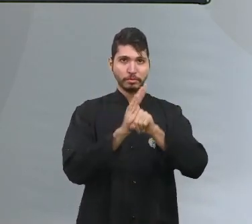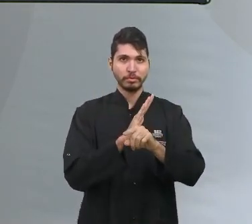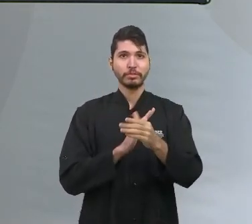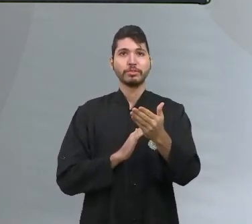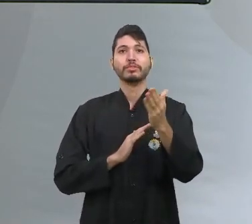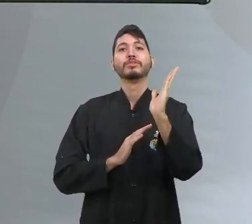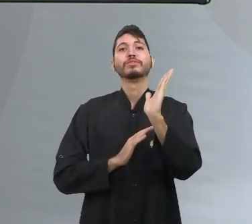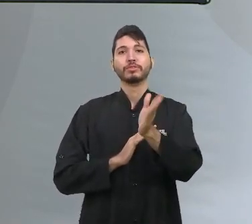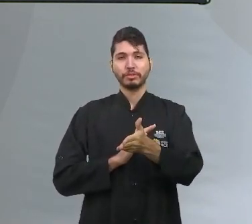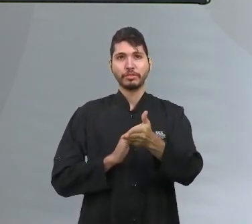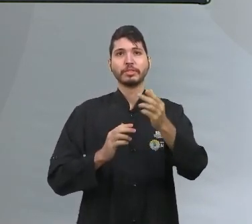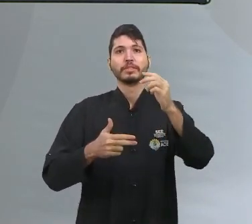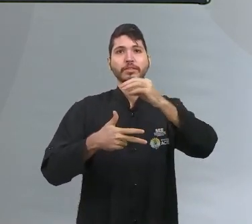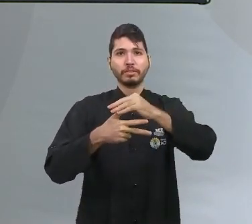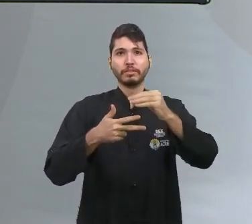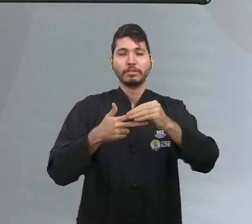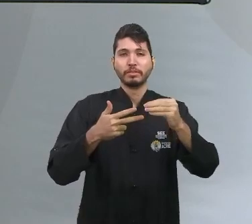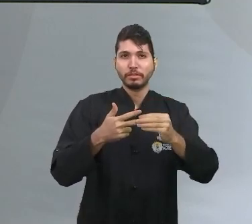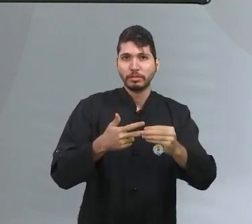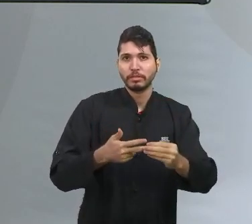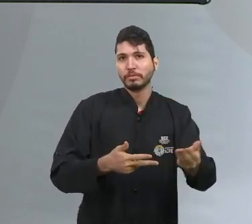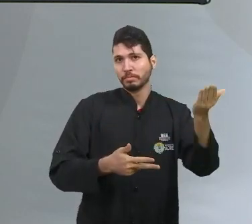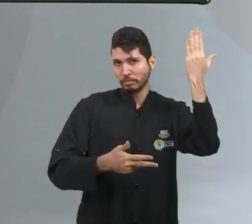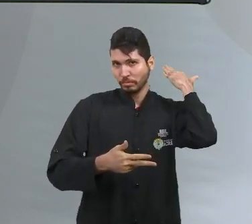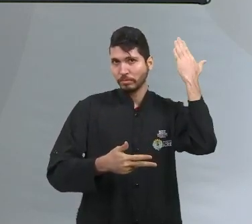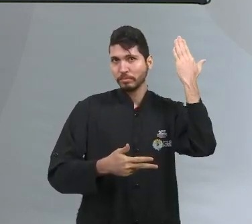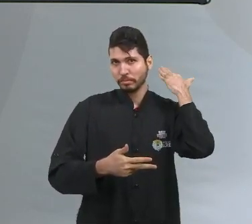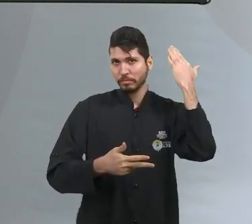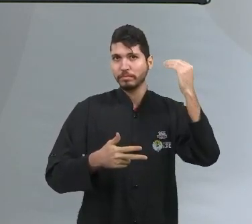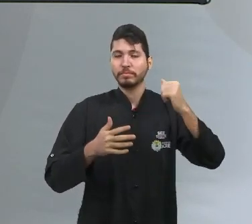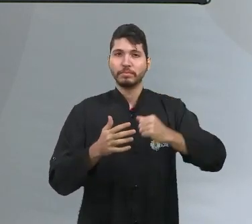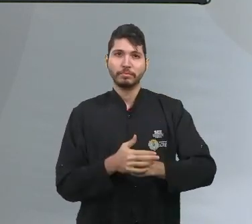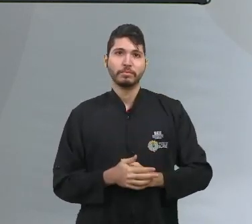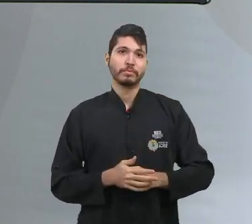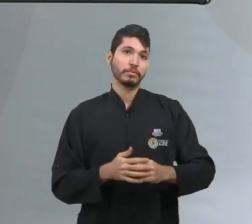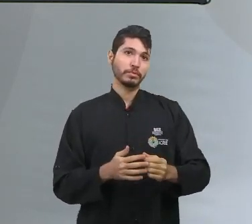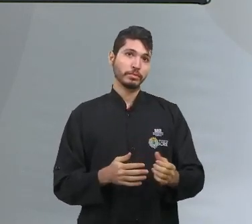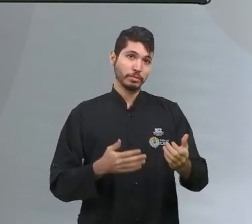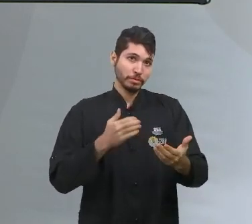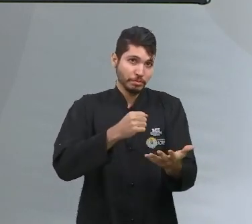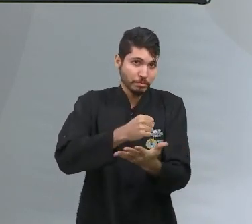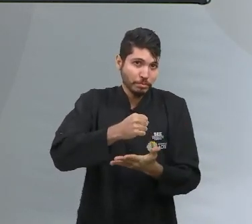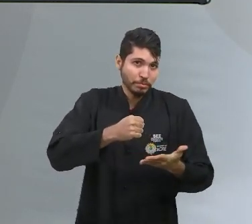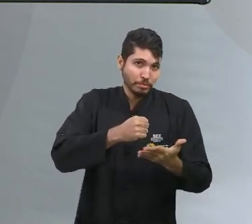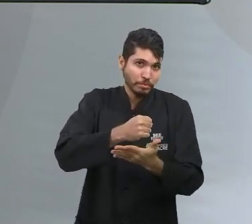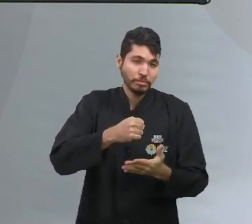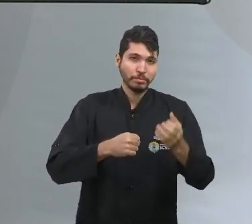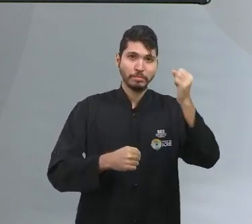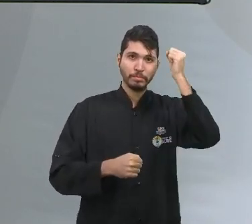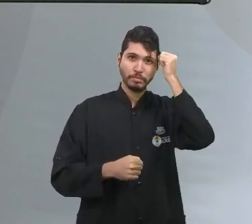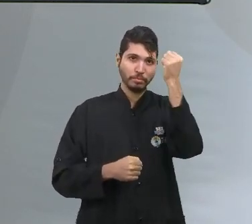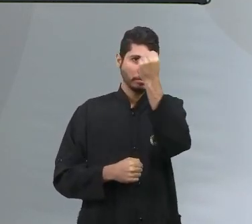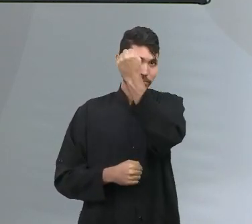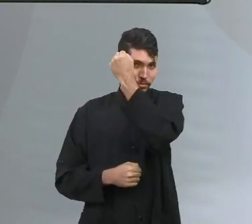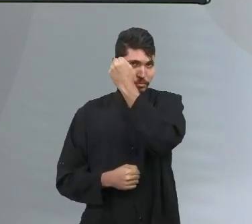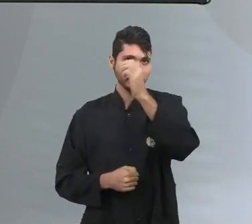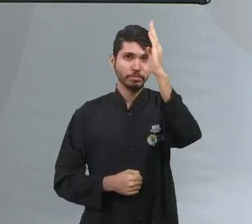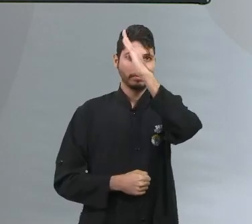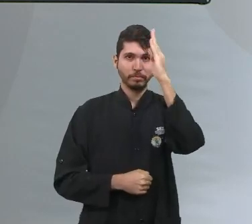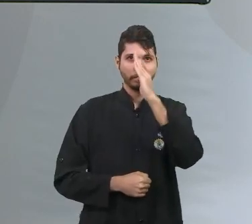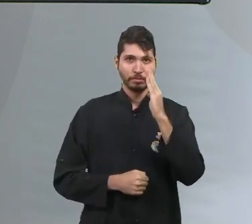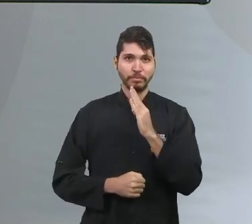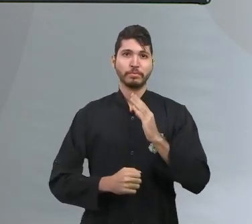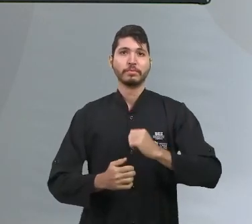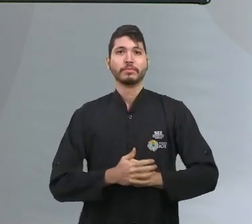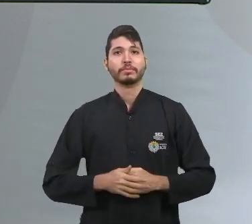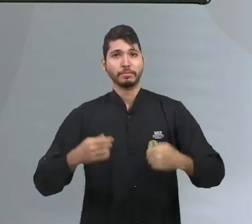anteriores. E essas questões, elas terão como base a Sociologia no Brasil. E nós